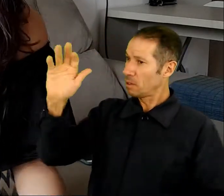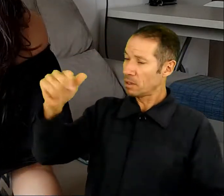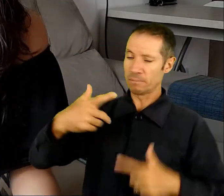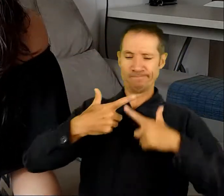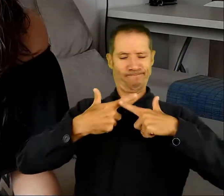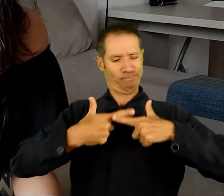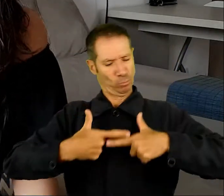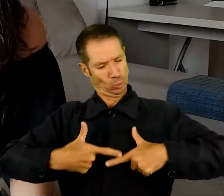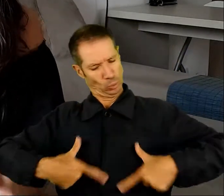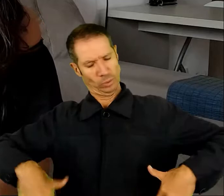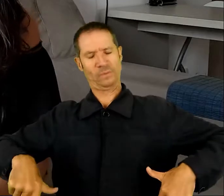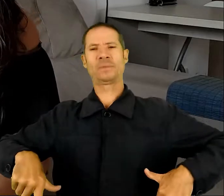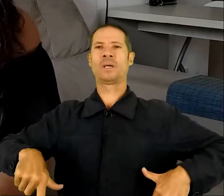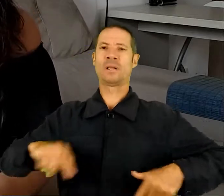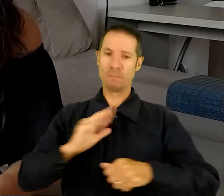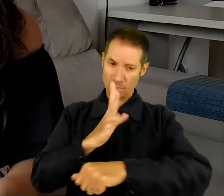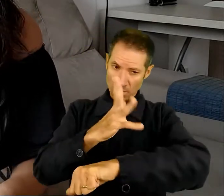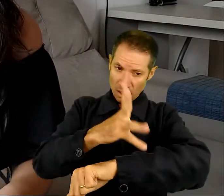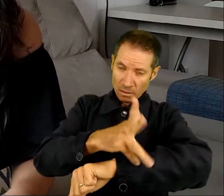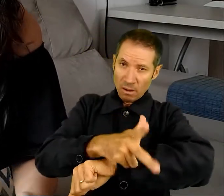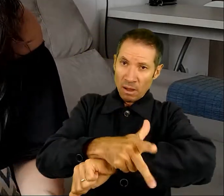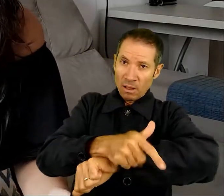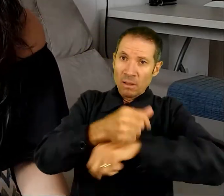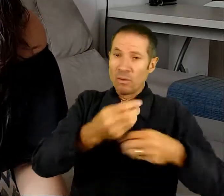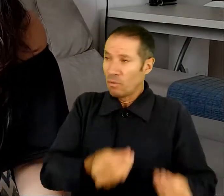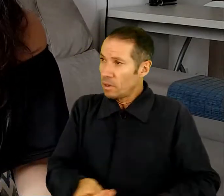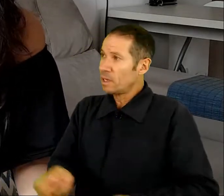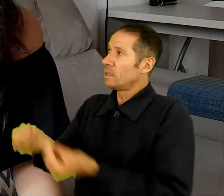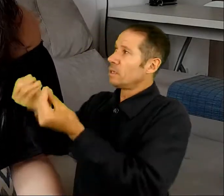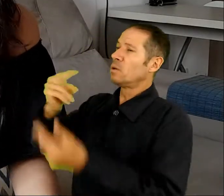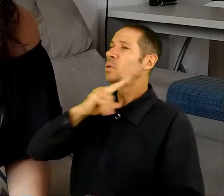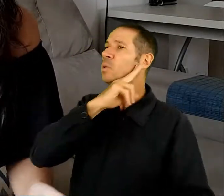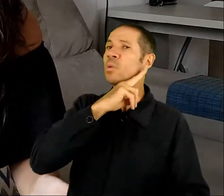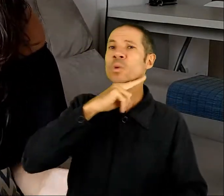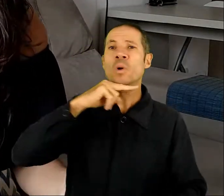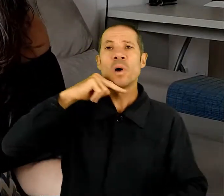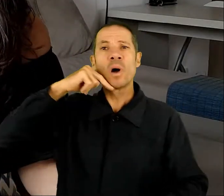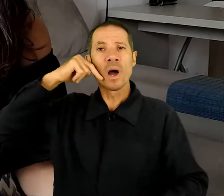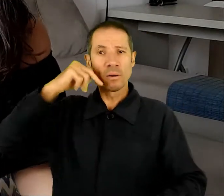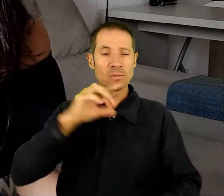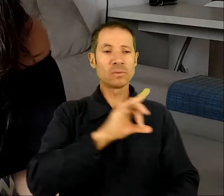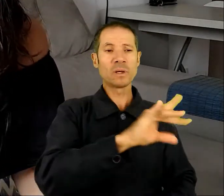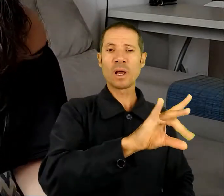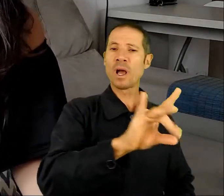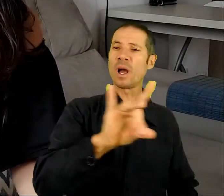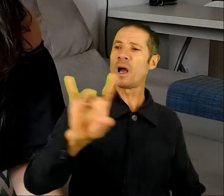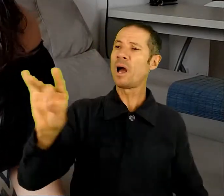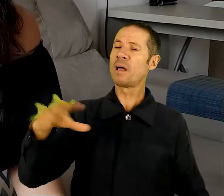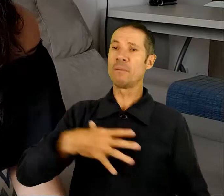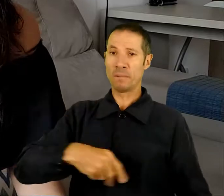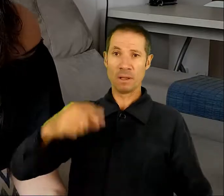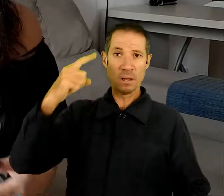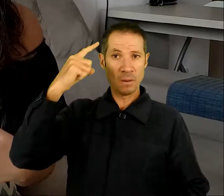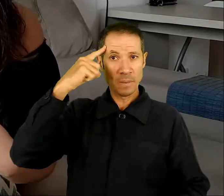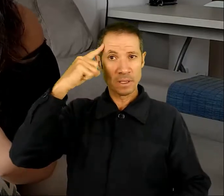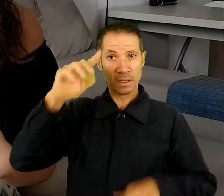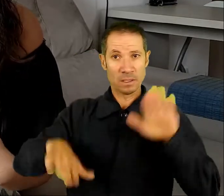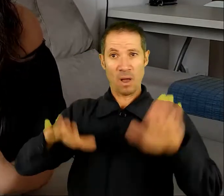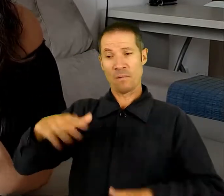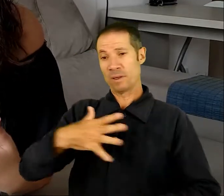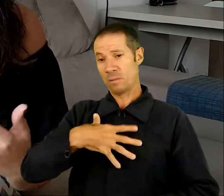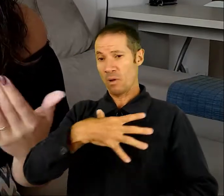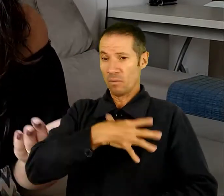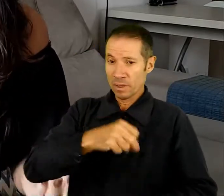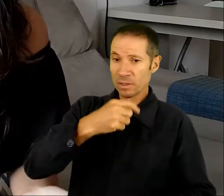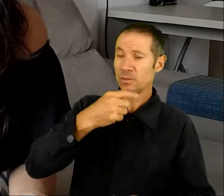purificassem. De madrugada, ele oferecia um holocausto em favor de cada um deles, pois pensava, talvez os meus